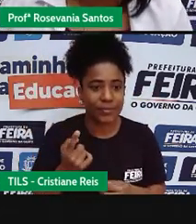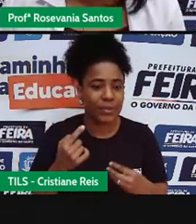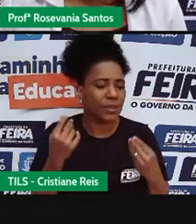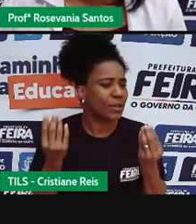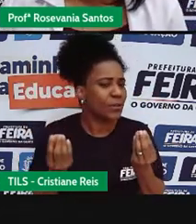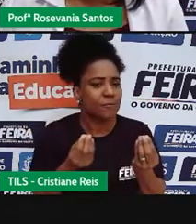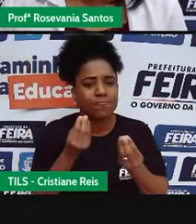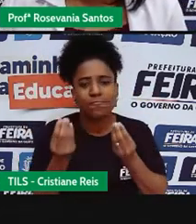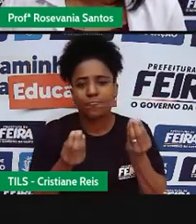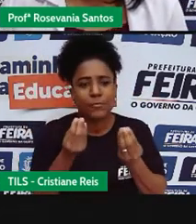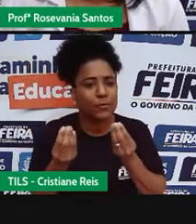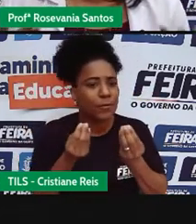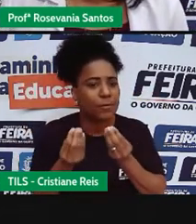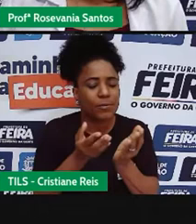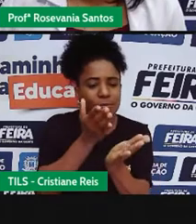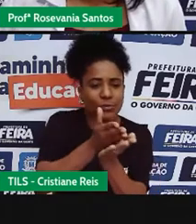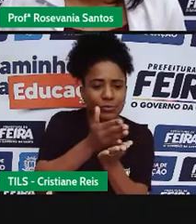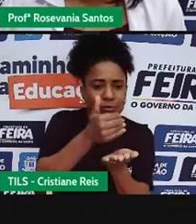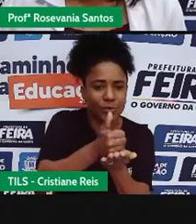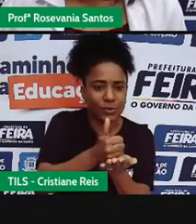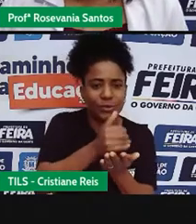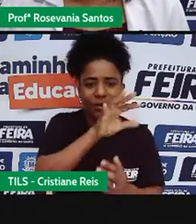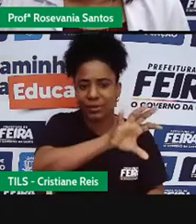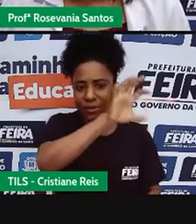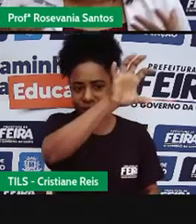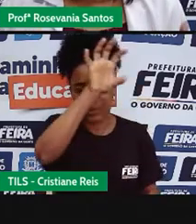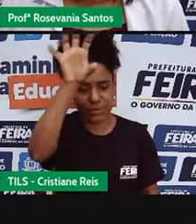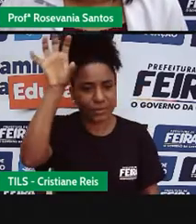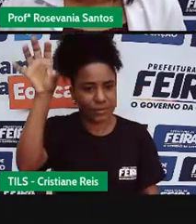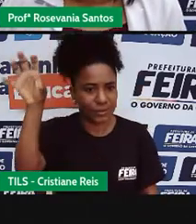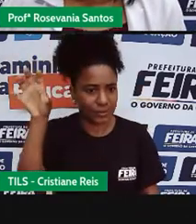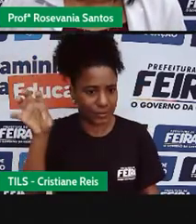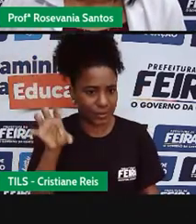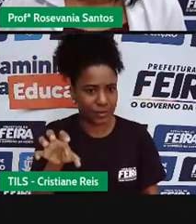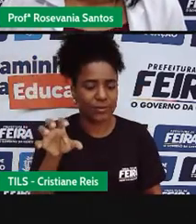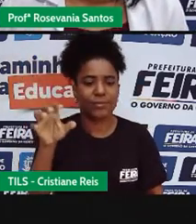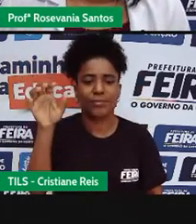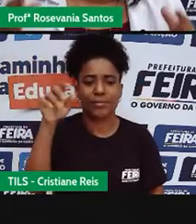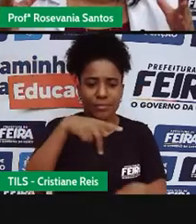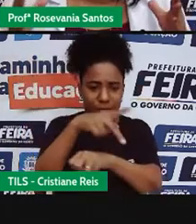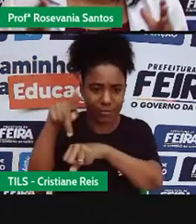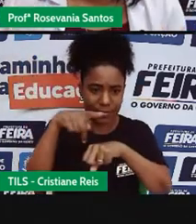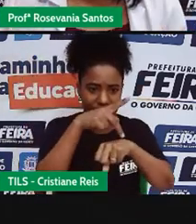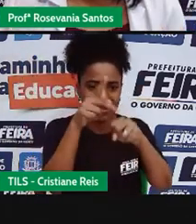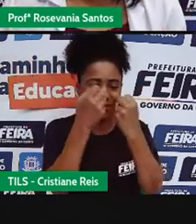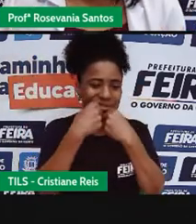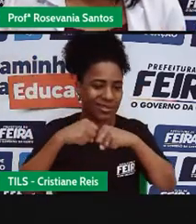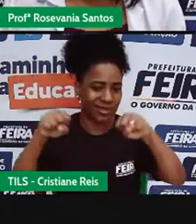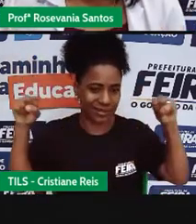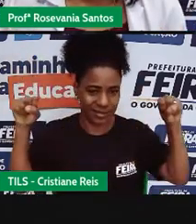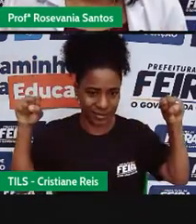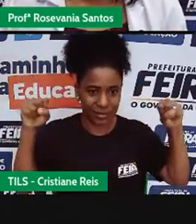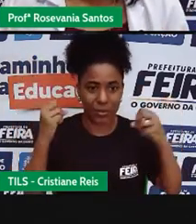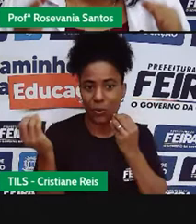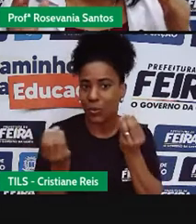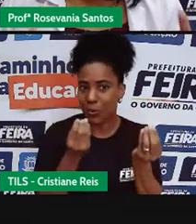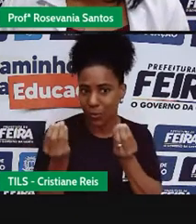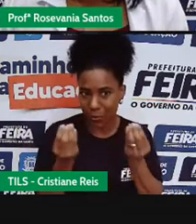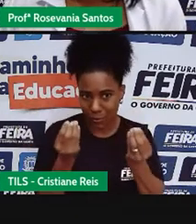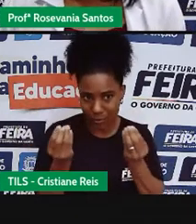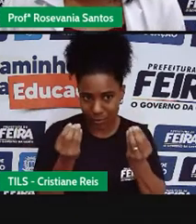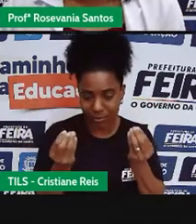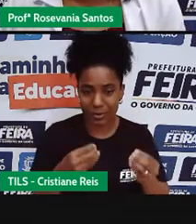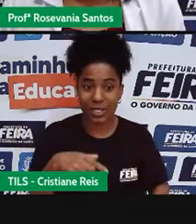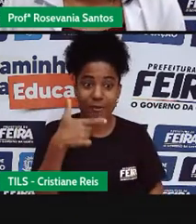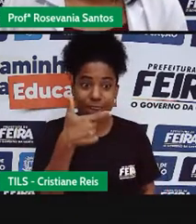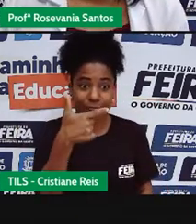fazer, né, para dividir uma região tão, um país tão grande como o nosso? Como vocês sabem, nós temos, né, 27